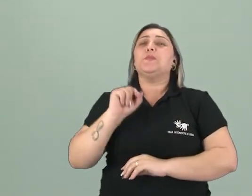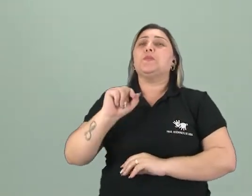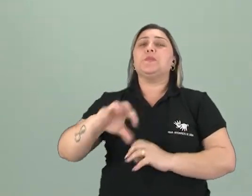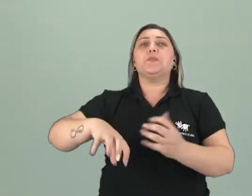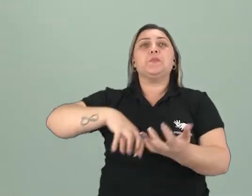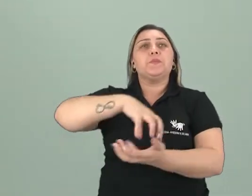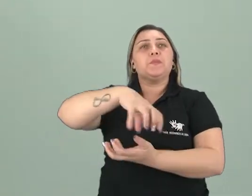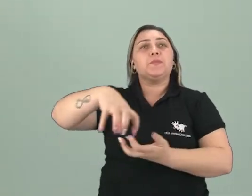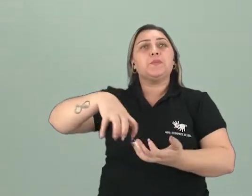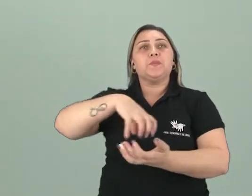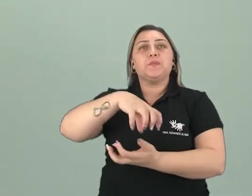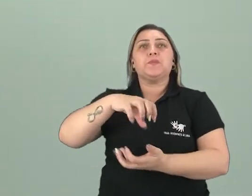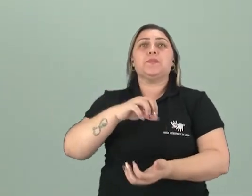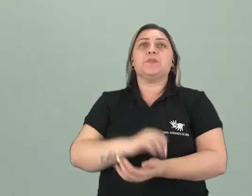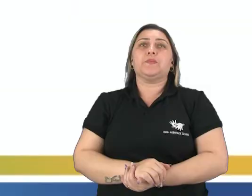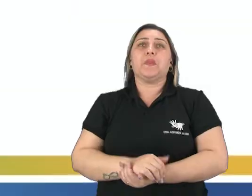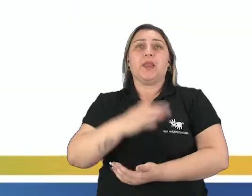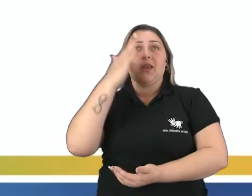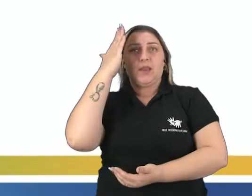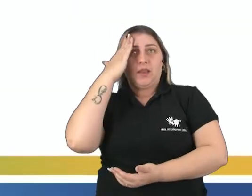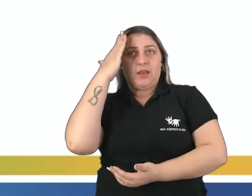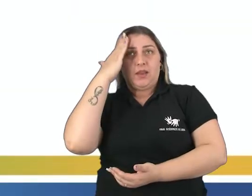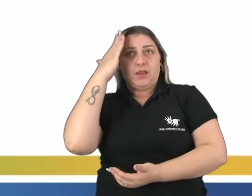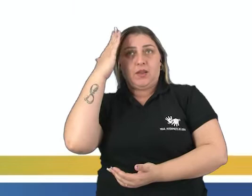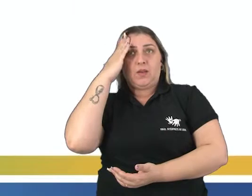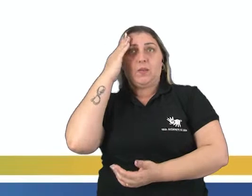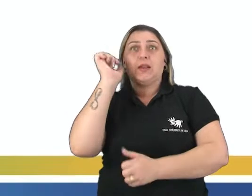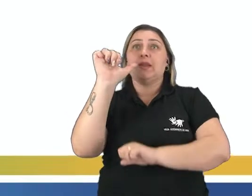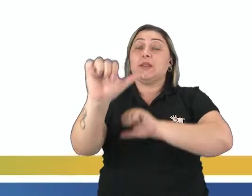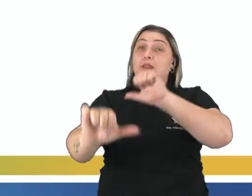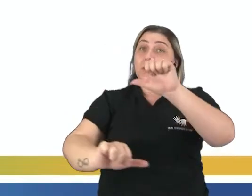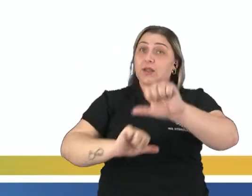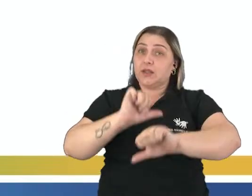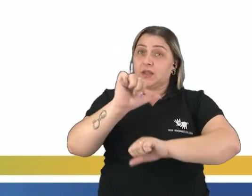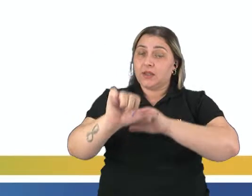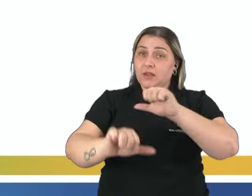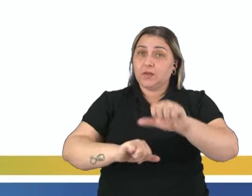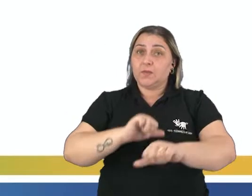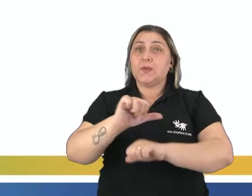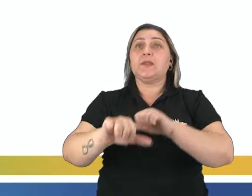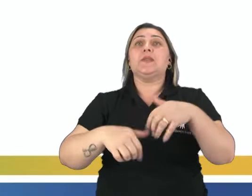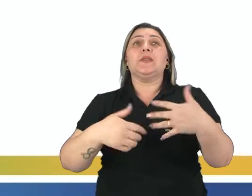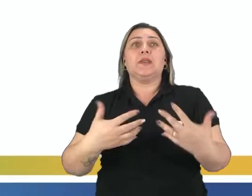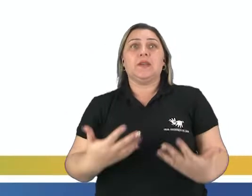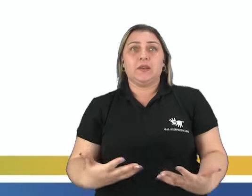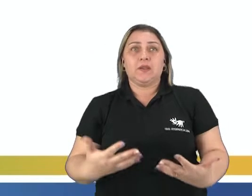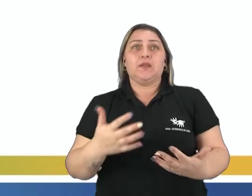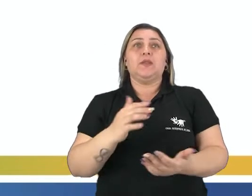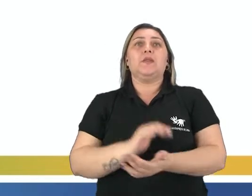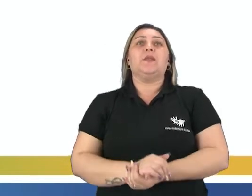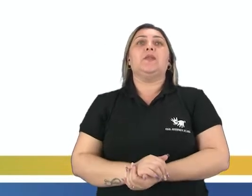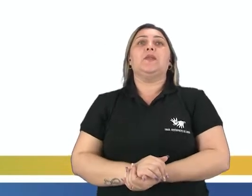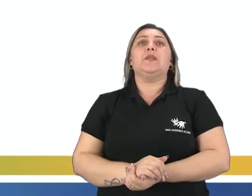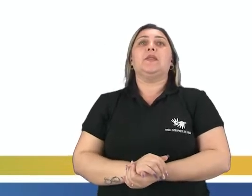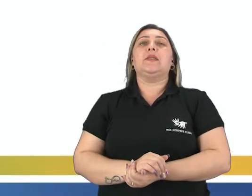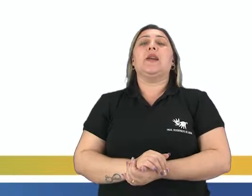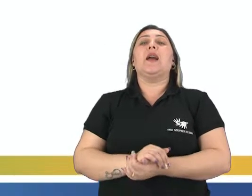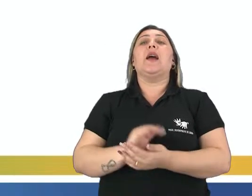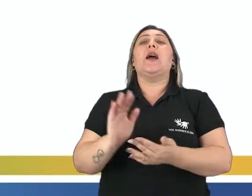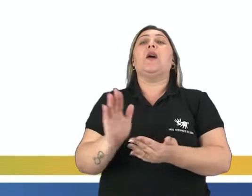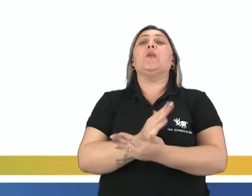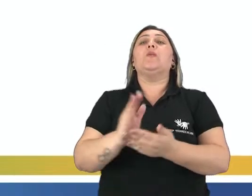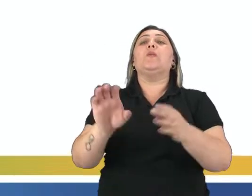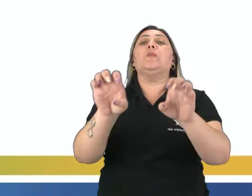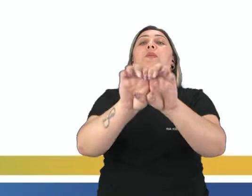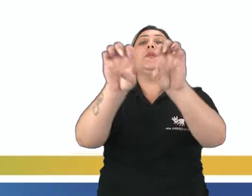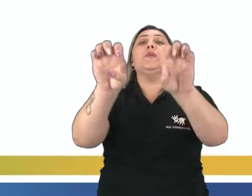O conceito de Revolução é entendido comumente como uma transformação radical de determinada